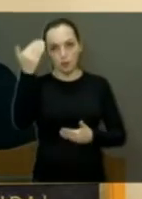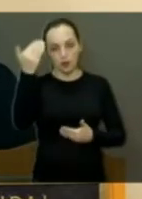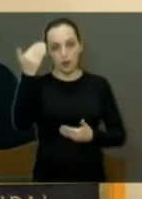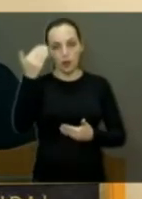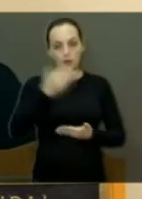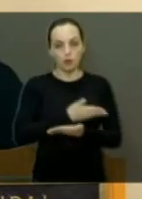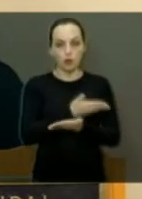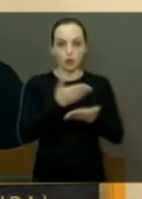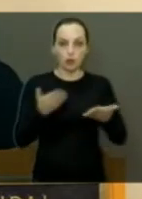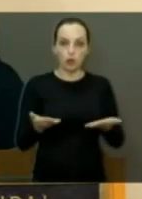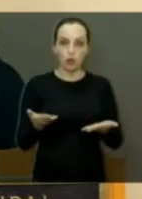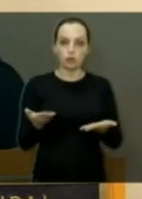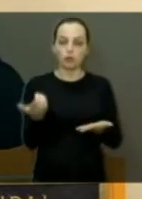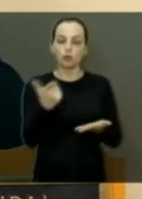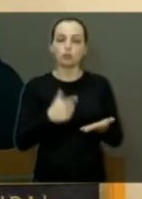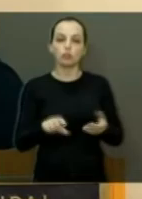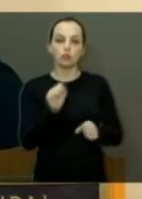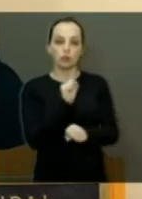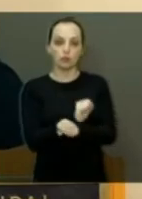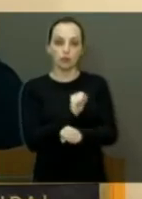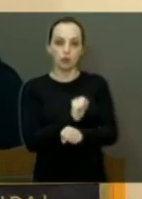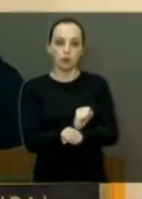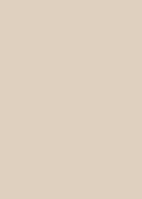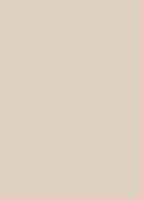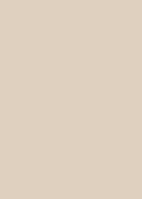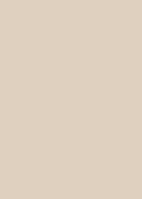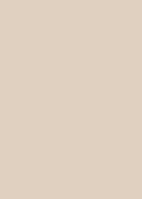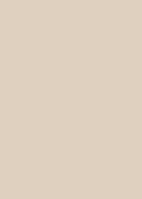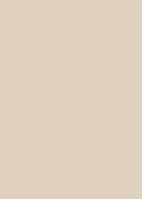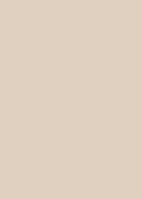e nós vamos ficando aqui em QAP e QRV, Guilherme.